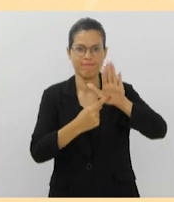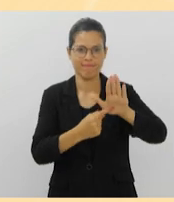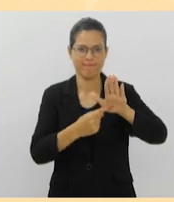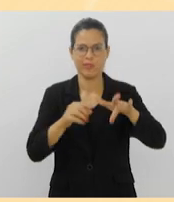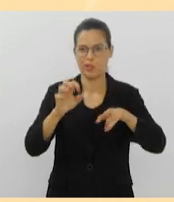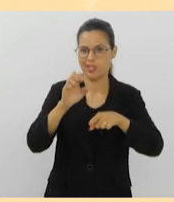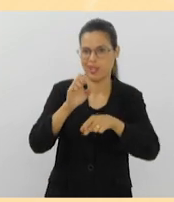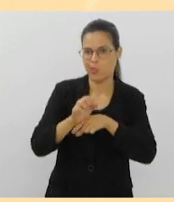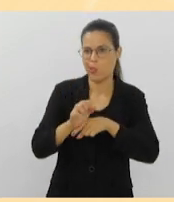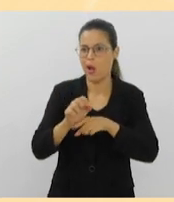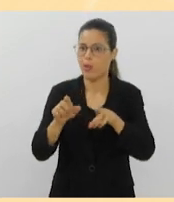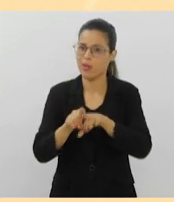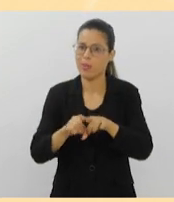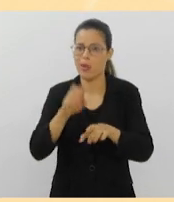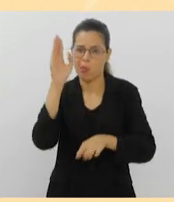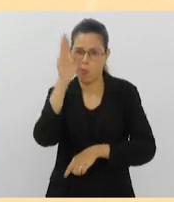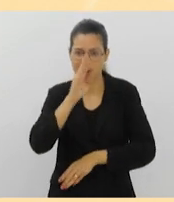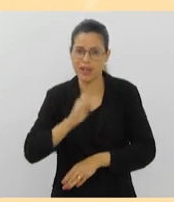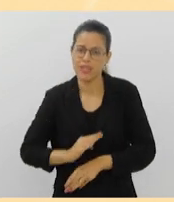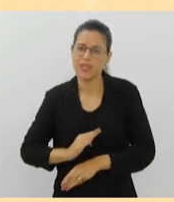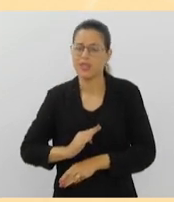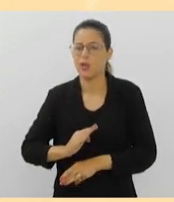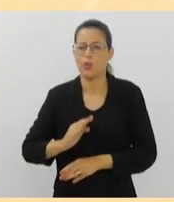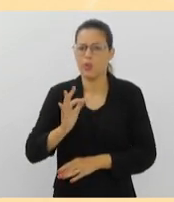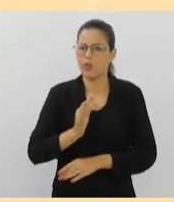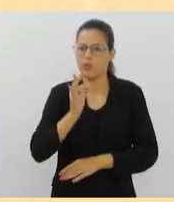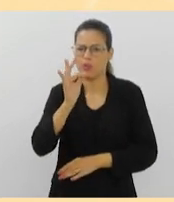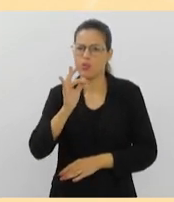estadual, nacional e, quem sabe, no internacional.